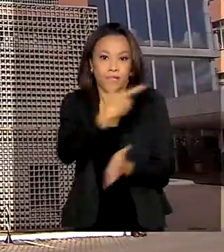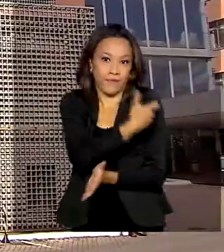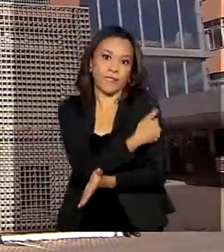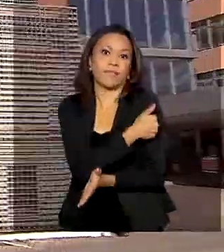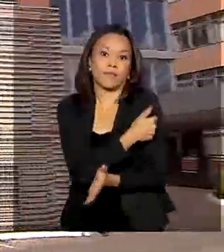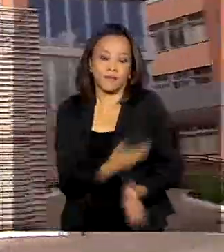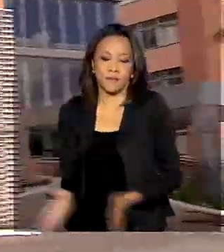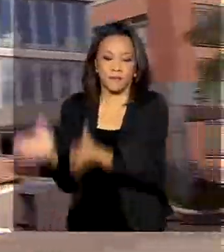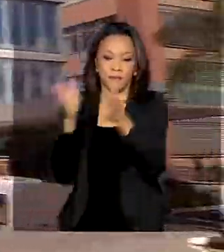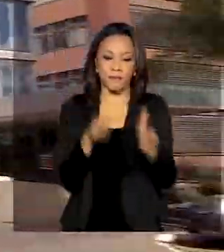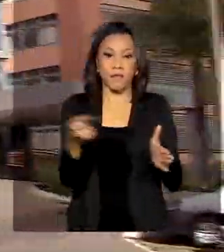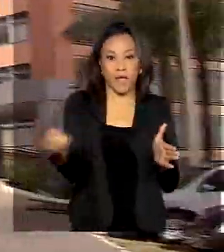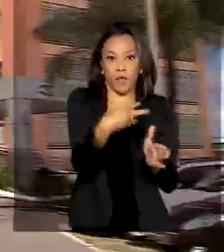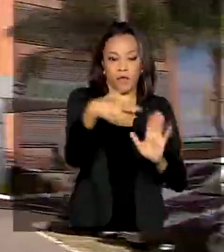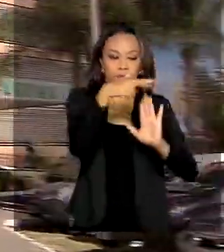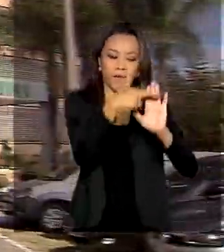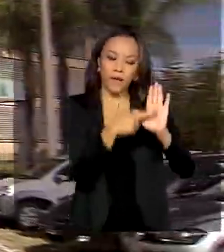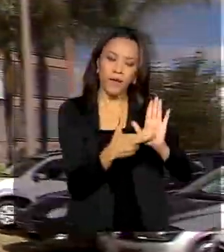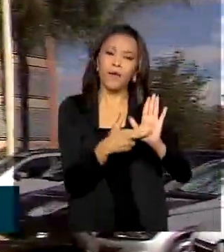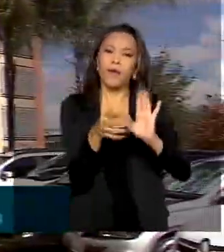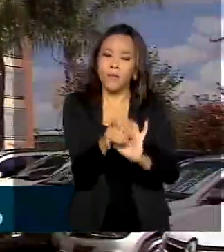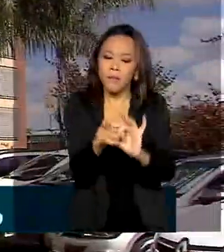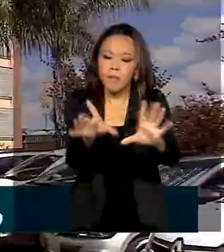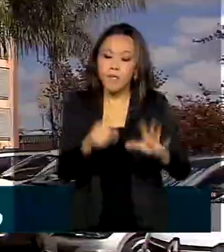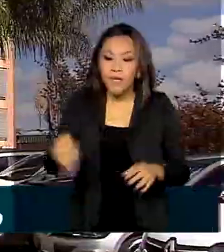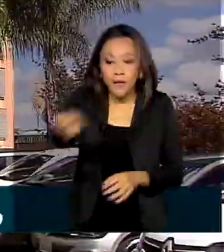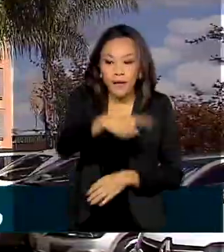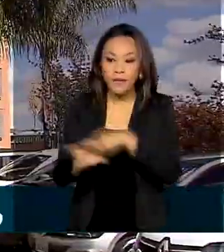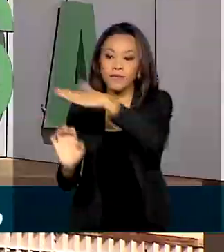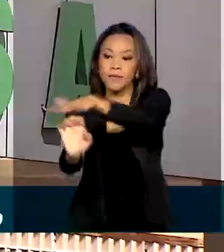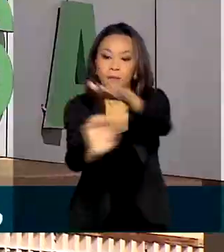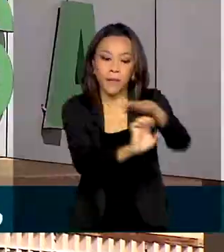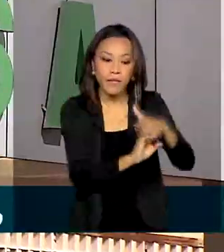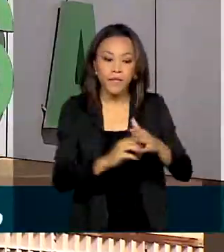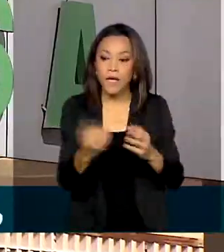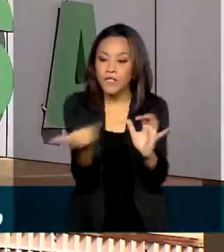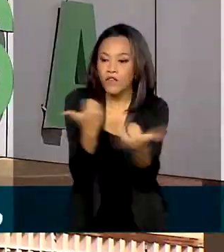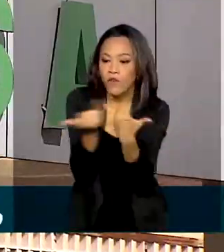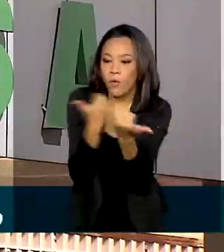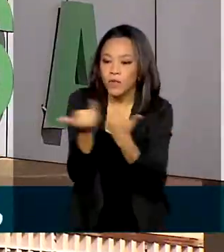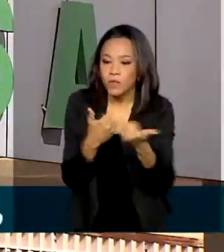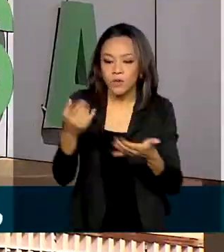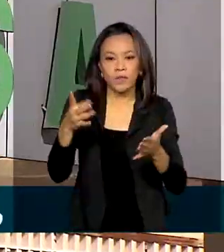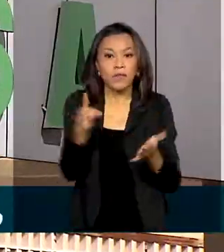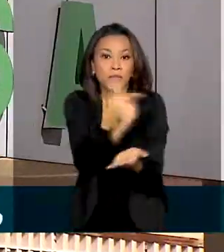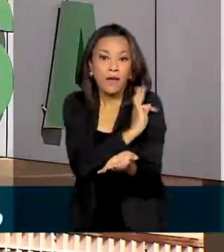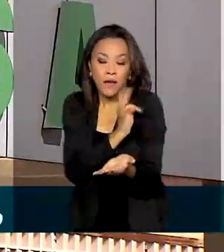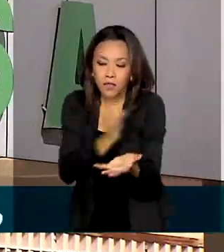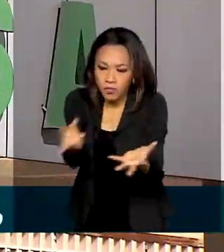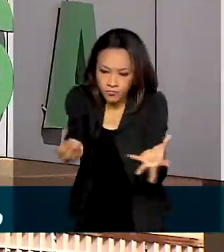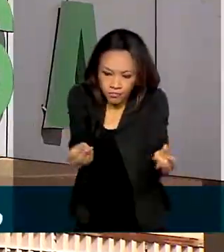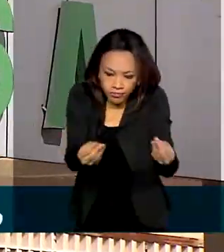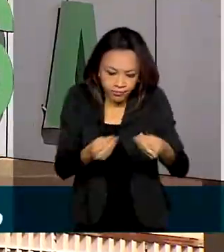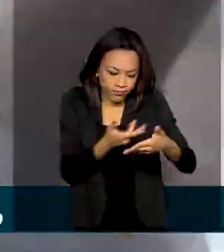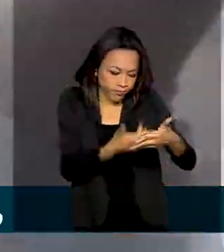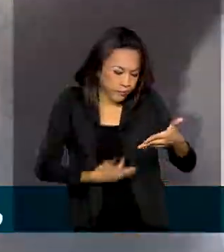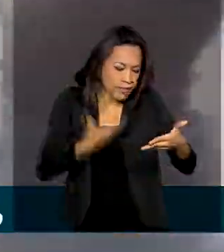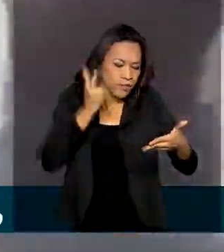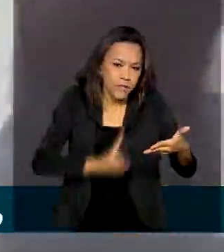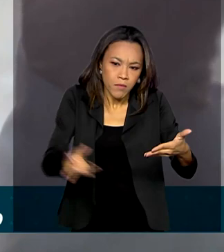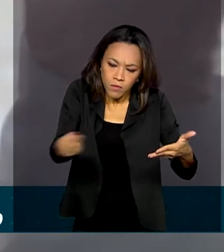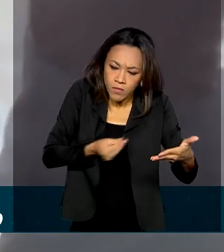A nova norma permite que as empresas enviem os dados técnicos sobre os testes das vacinas de forma contínua.